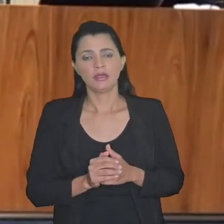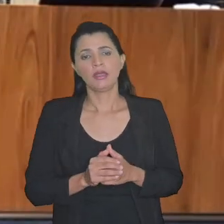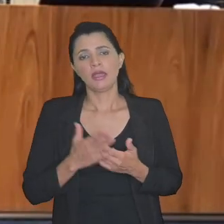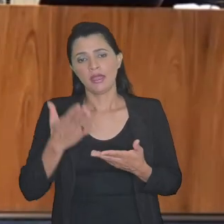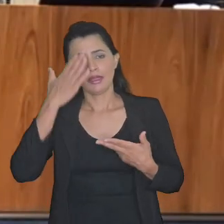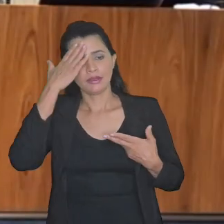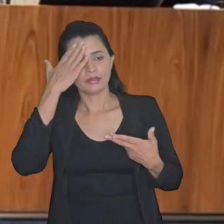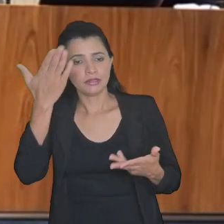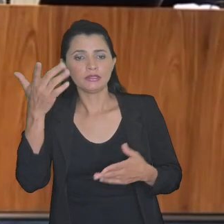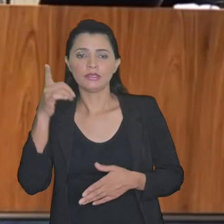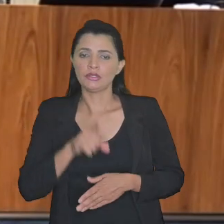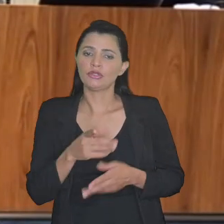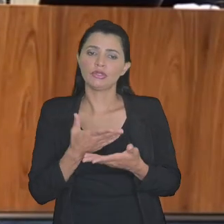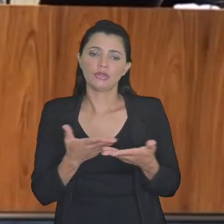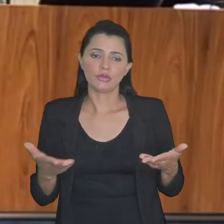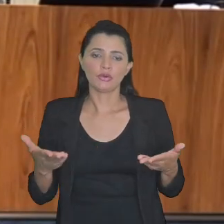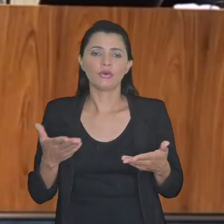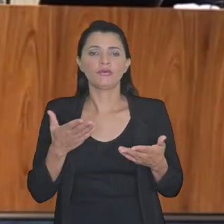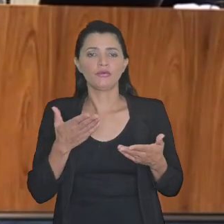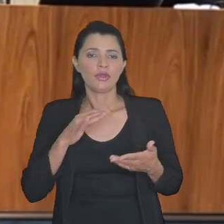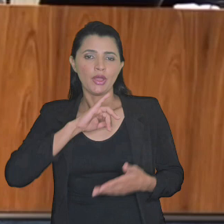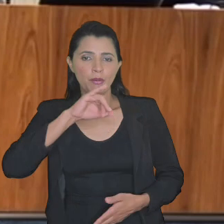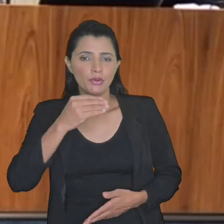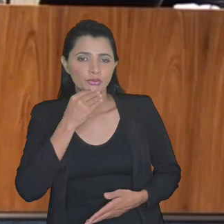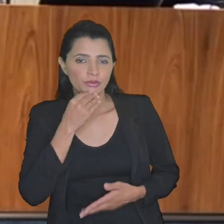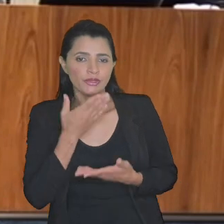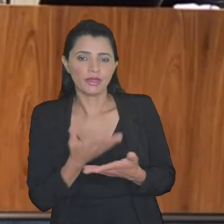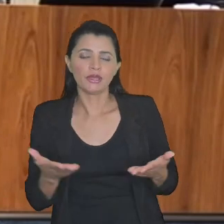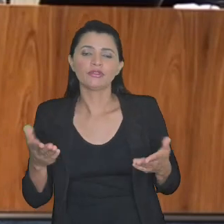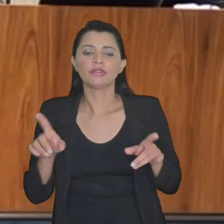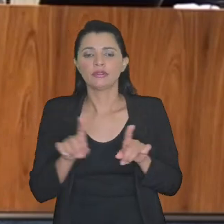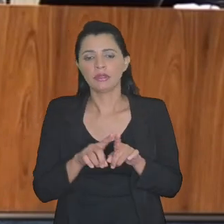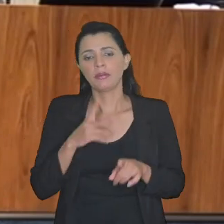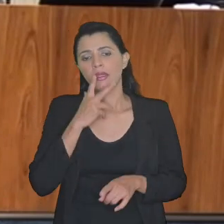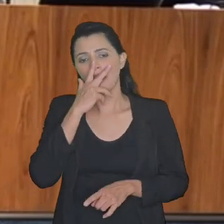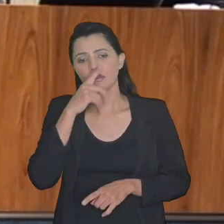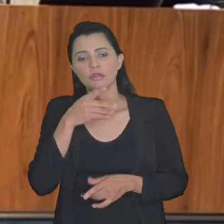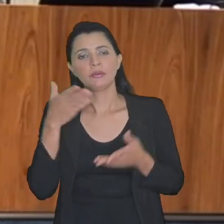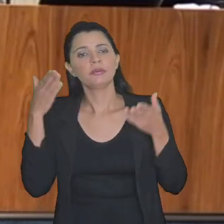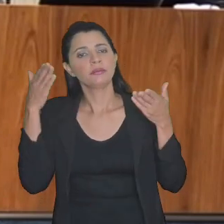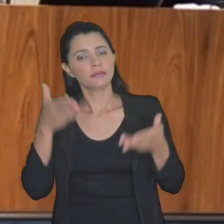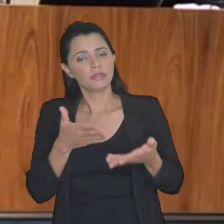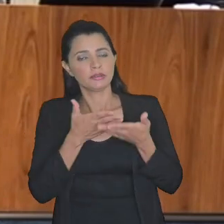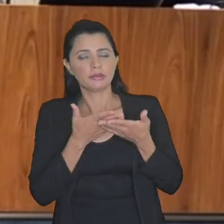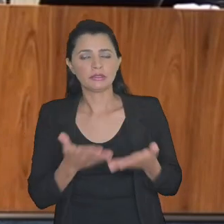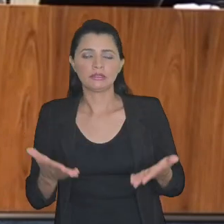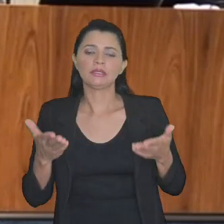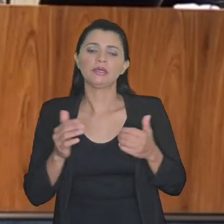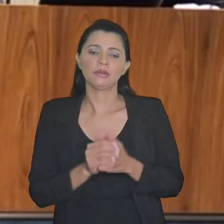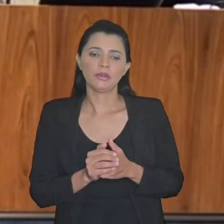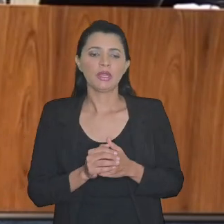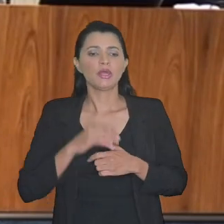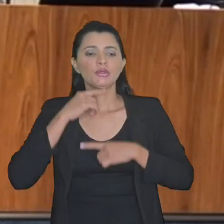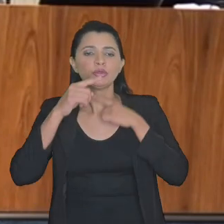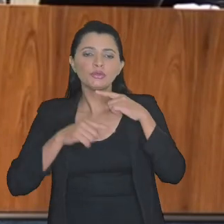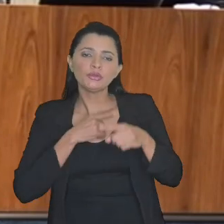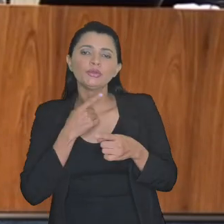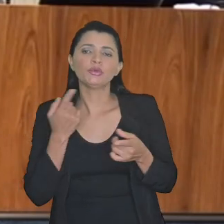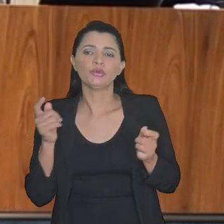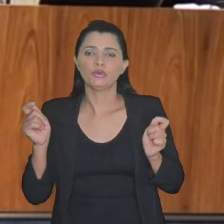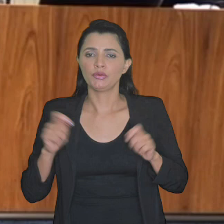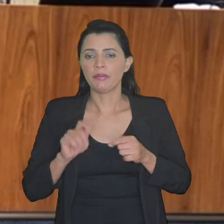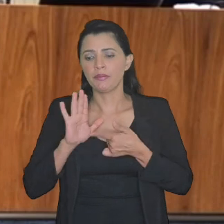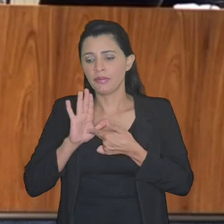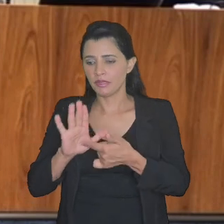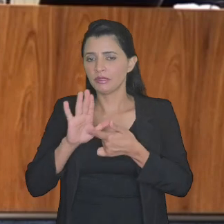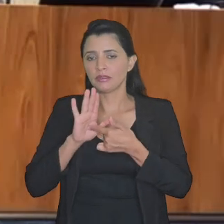ouvir a doutora Mariana doutora Naldo eu falo de agradecer mais uma vez aqui doutor Nino a oportunidade e acho que pela participação por